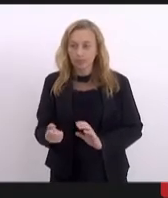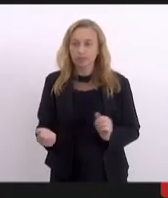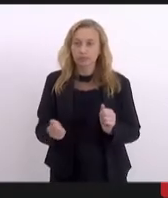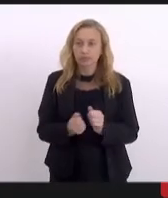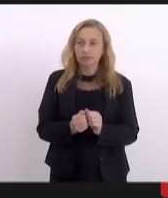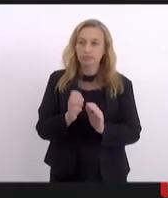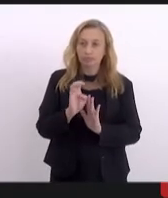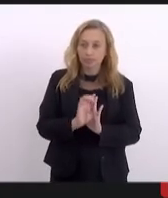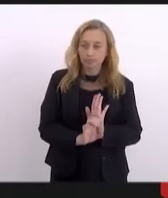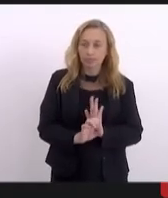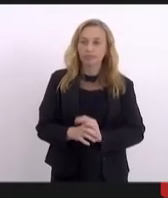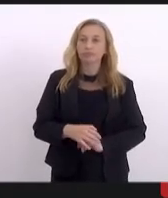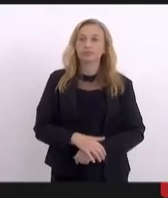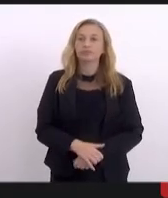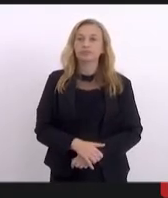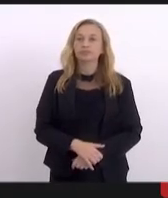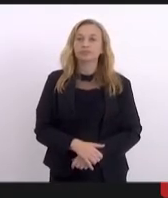emendas.